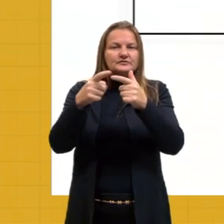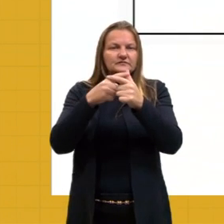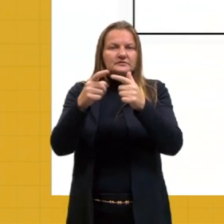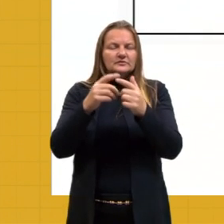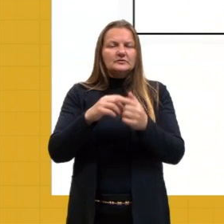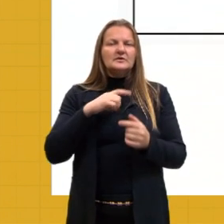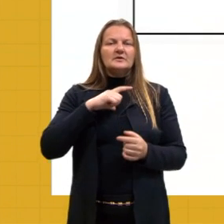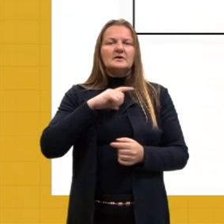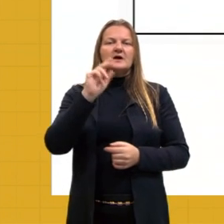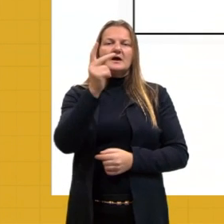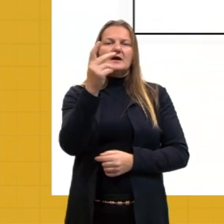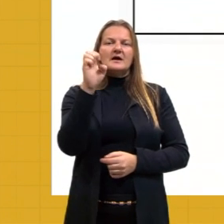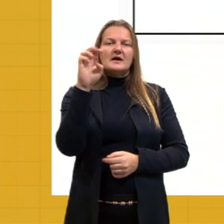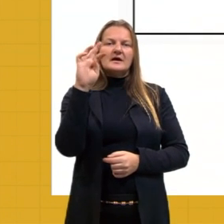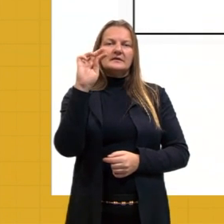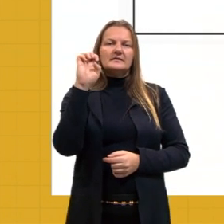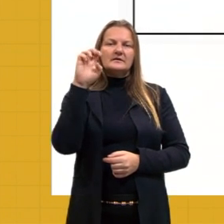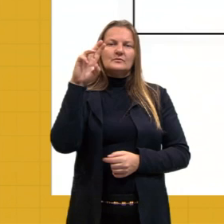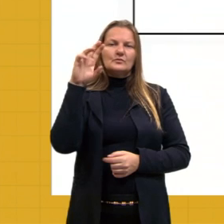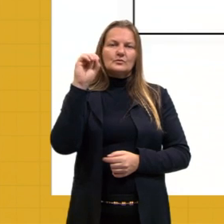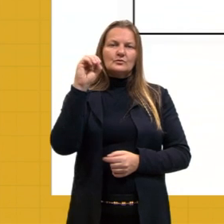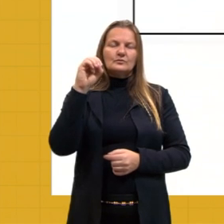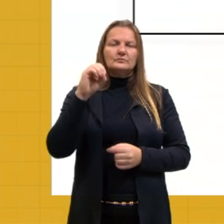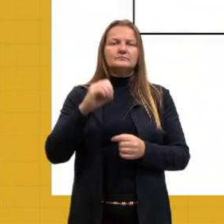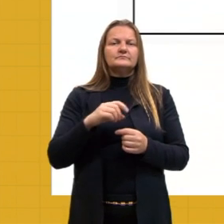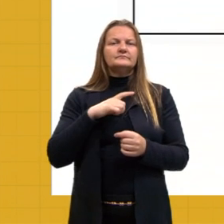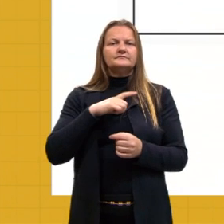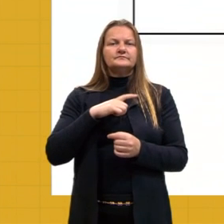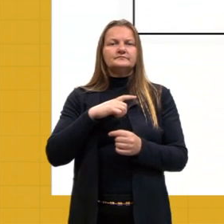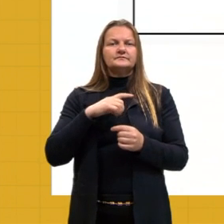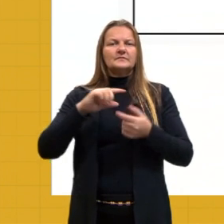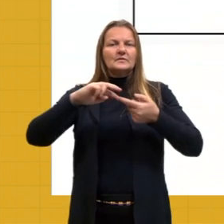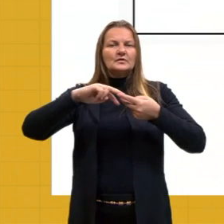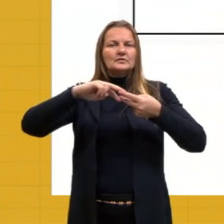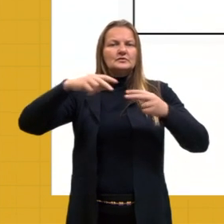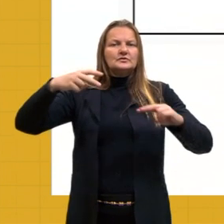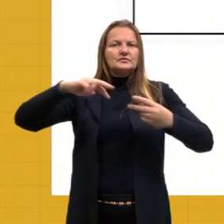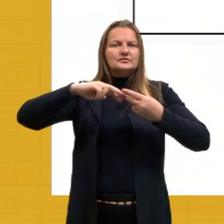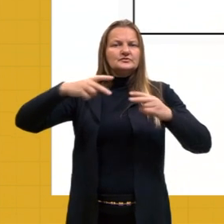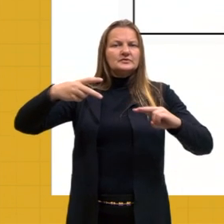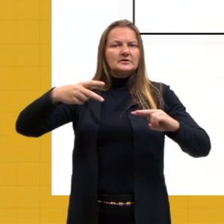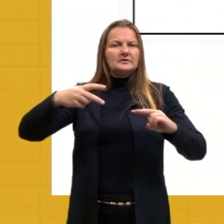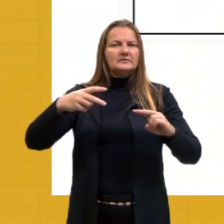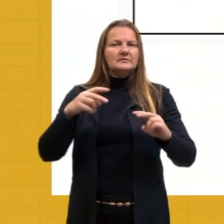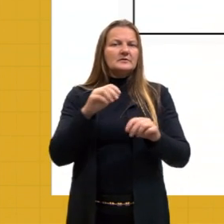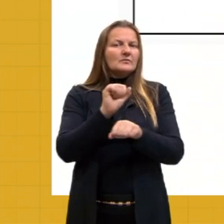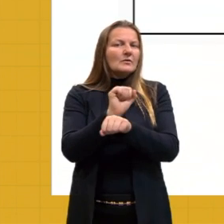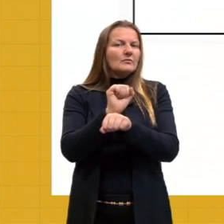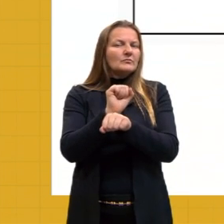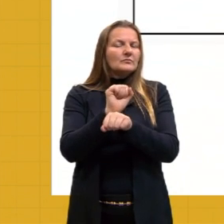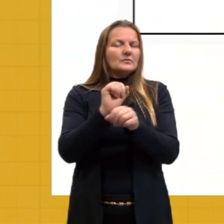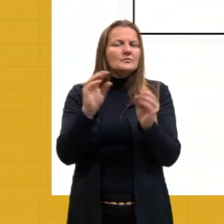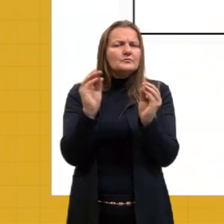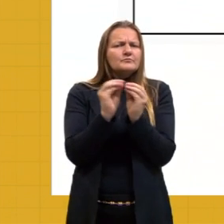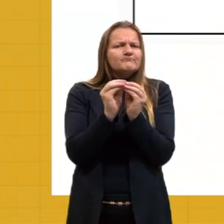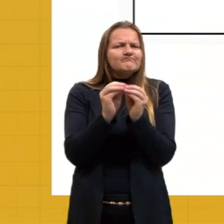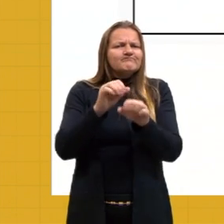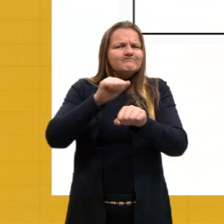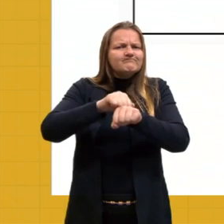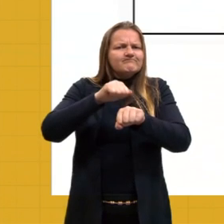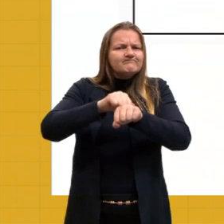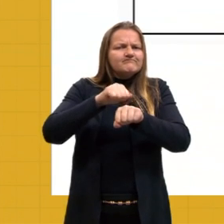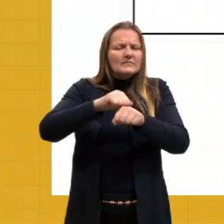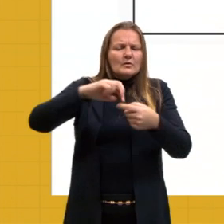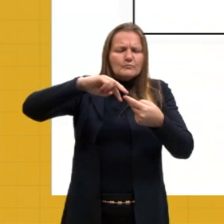heterocromatina, os genes não estão ativos. E a cromatina está sempre condensada, sempre bem